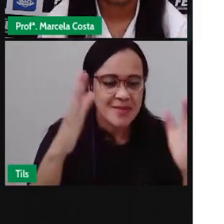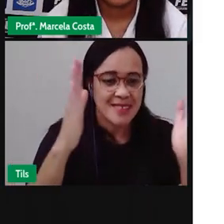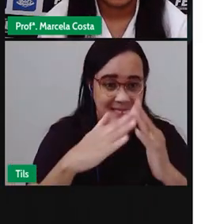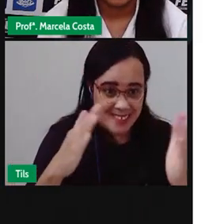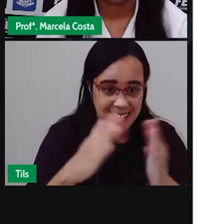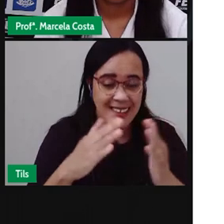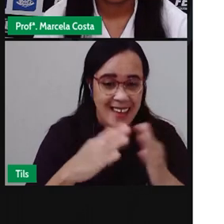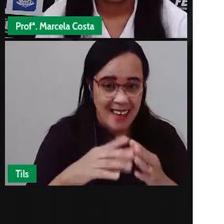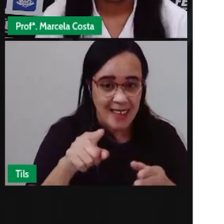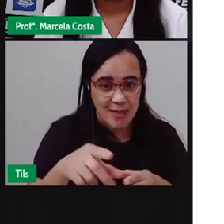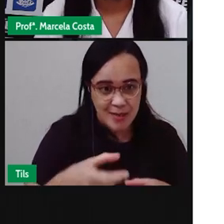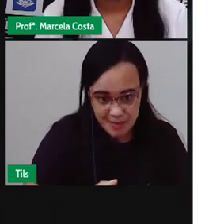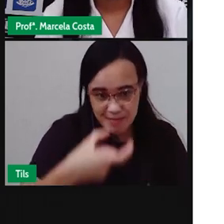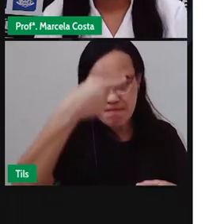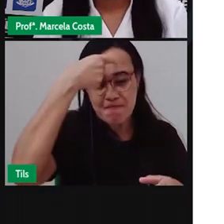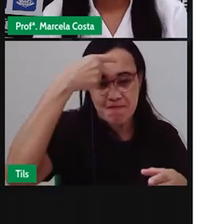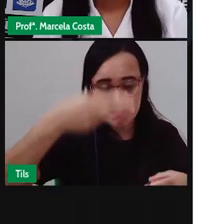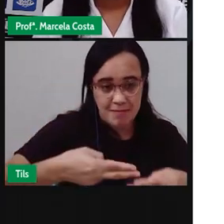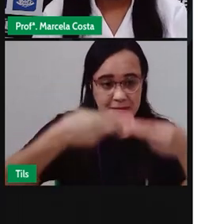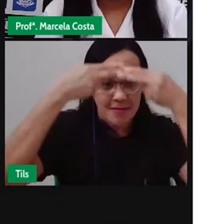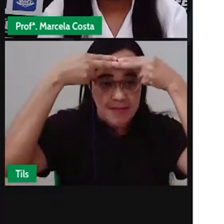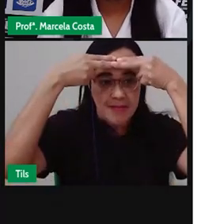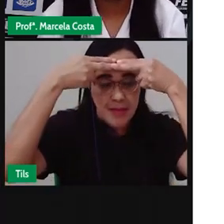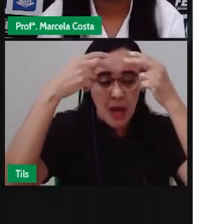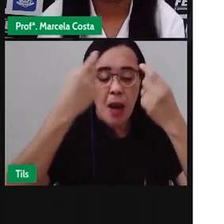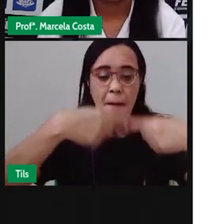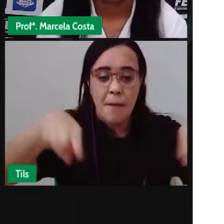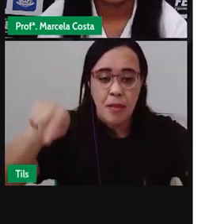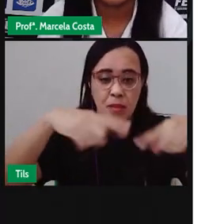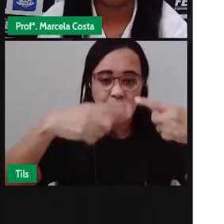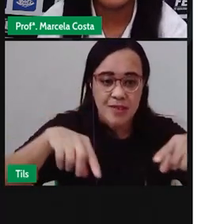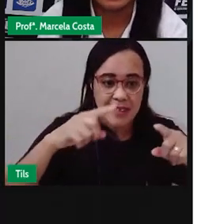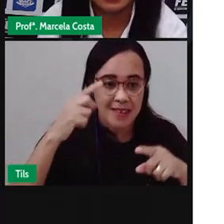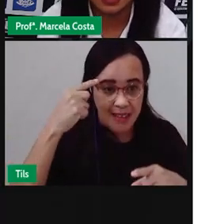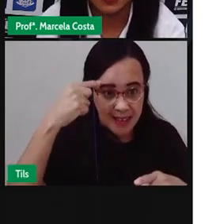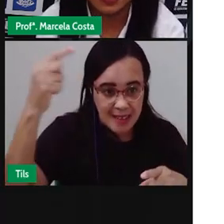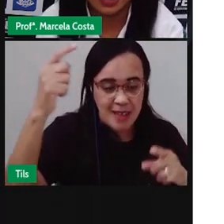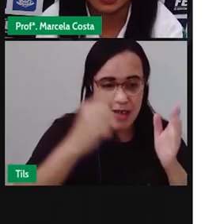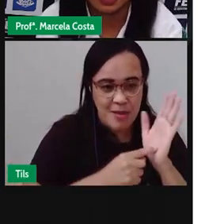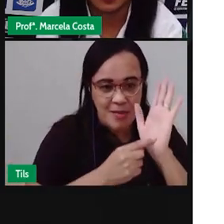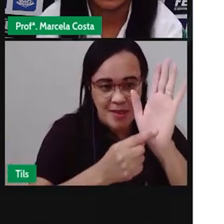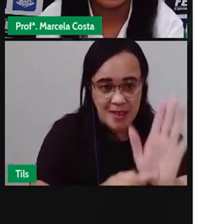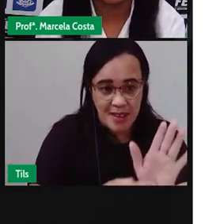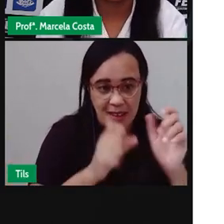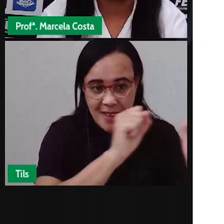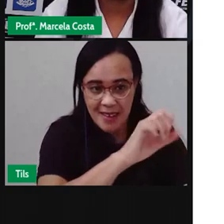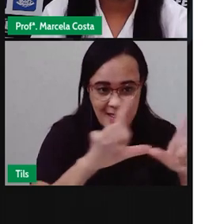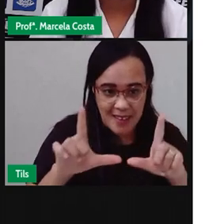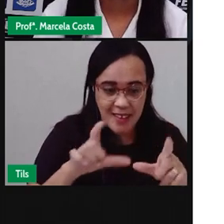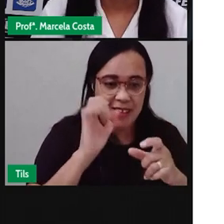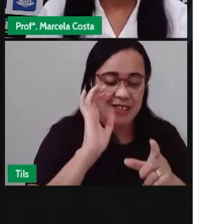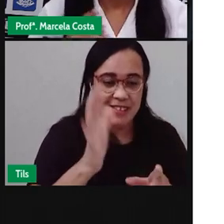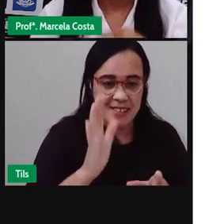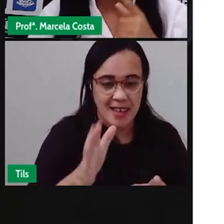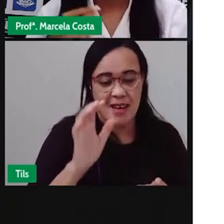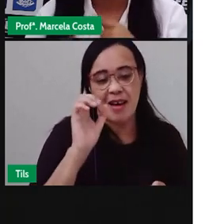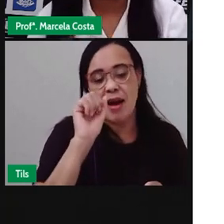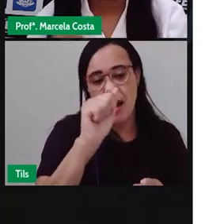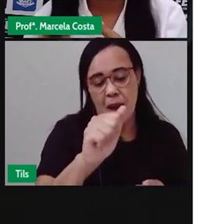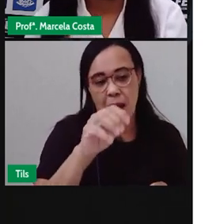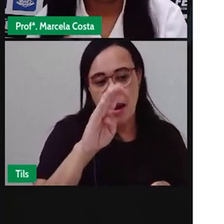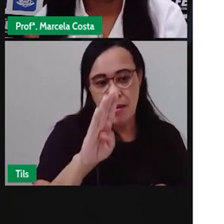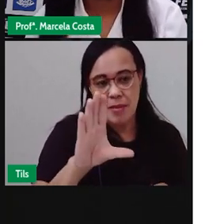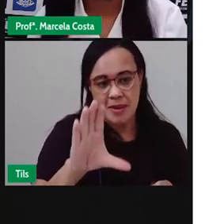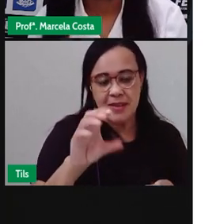Memorizar A música Que a gente Apresentou Essa música ABC Do sertão Que diz assim Lá